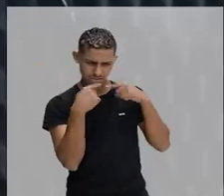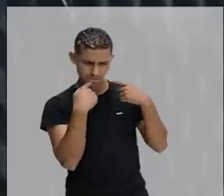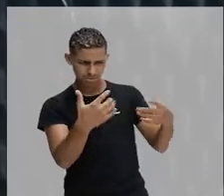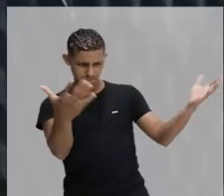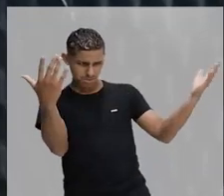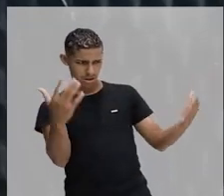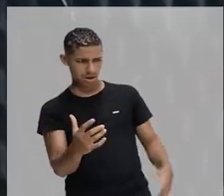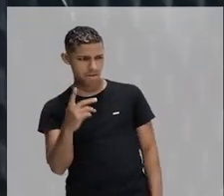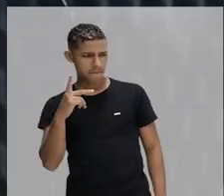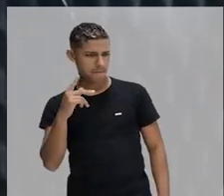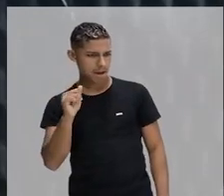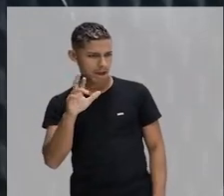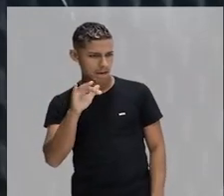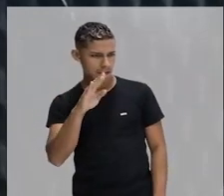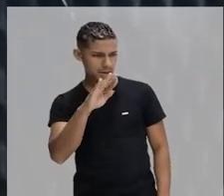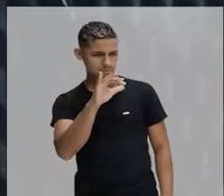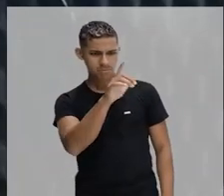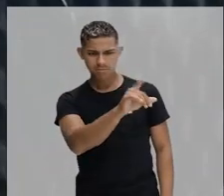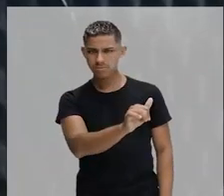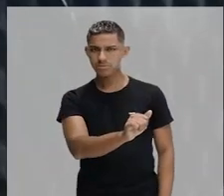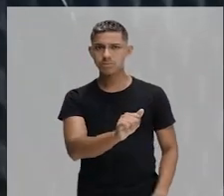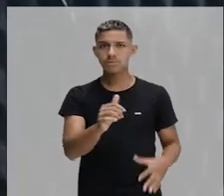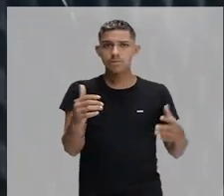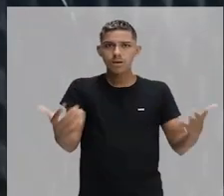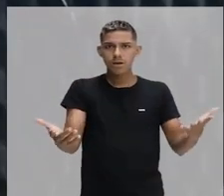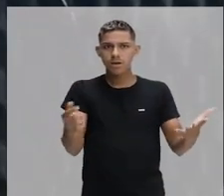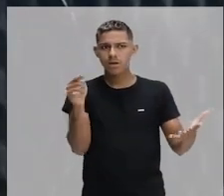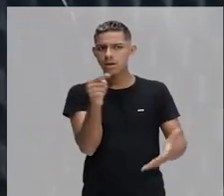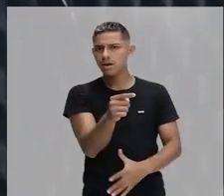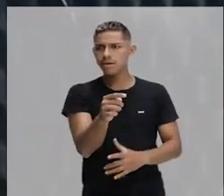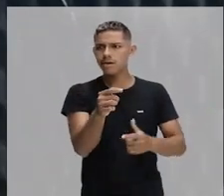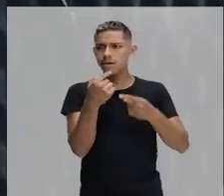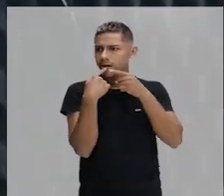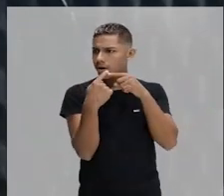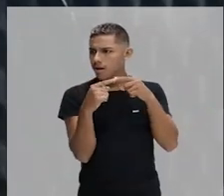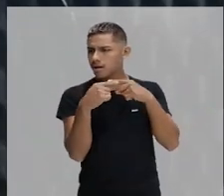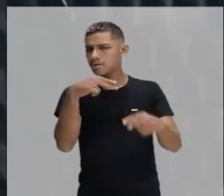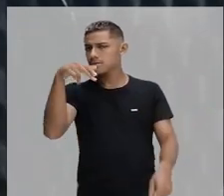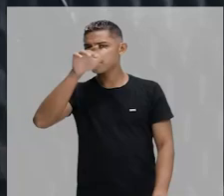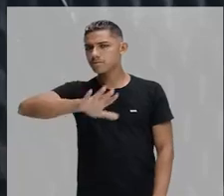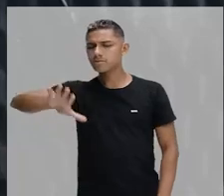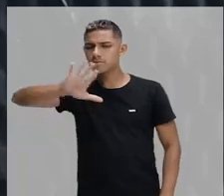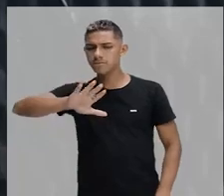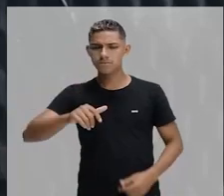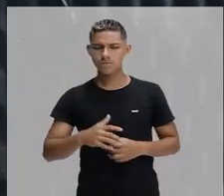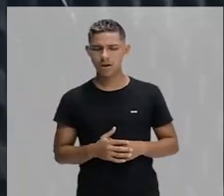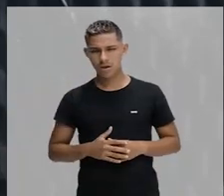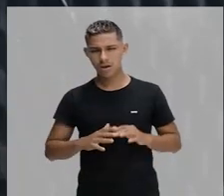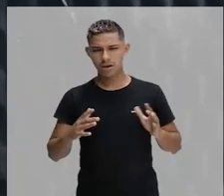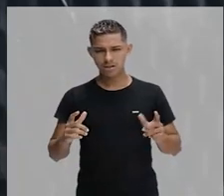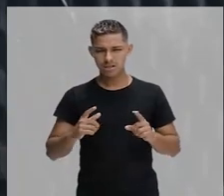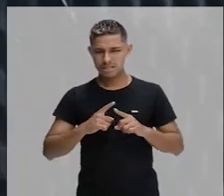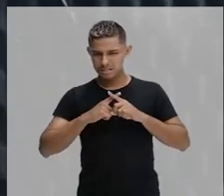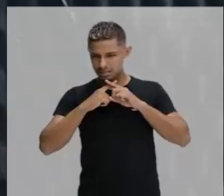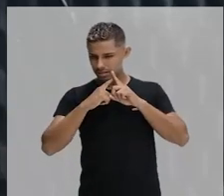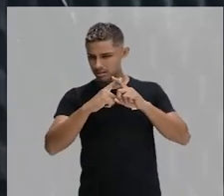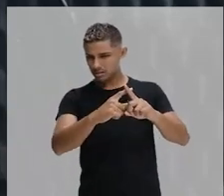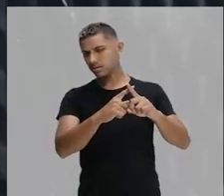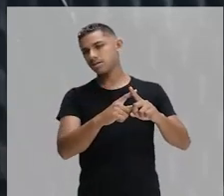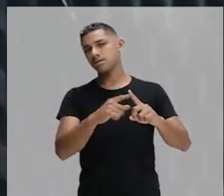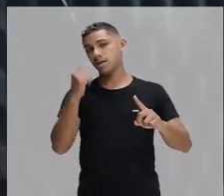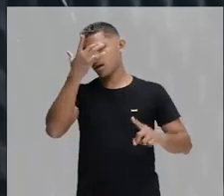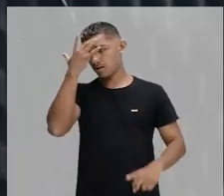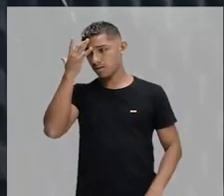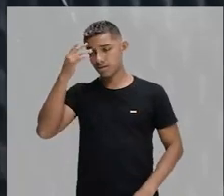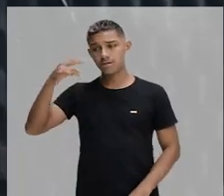paraibada. Quando eles saem daqui, é só pra fazer paraibada. Ou seja, um termo pejorativo que ela usa fazendo referência